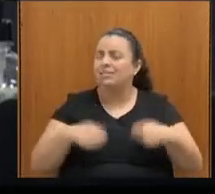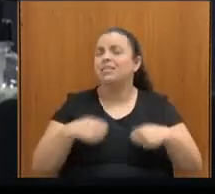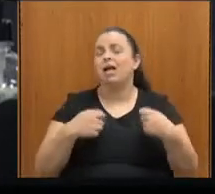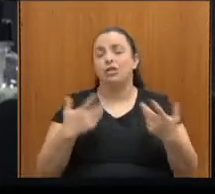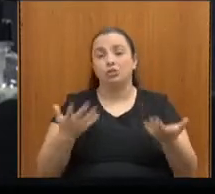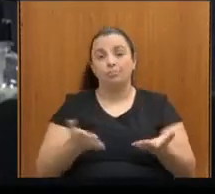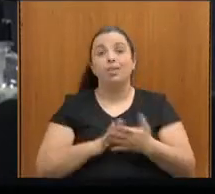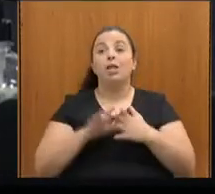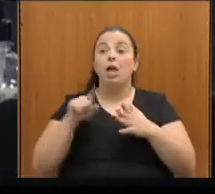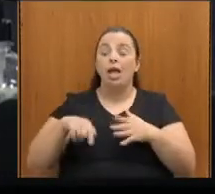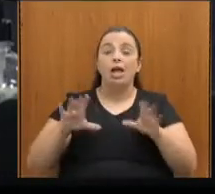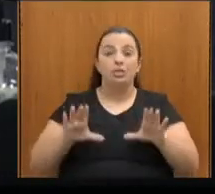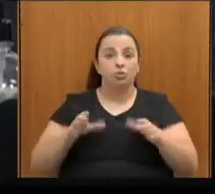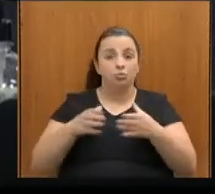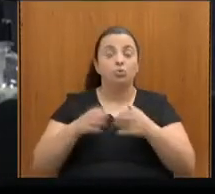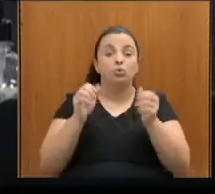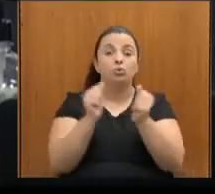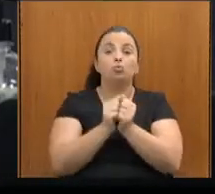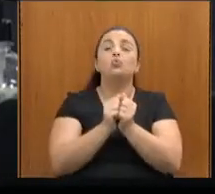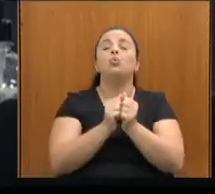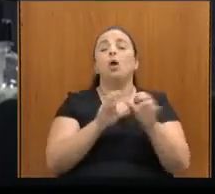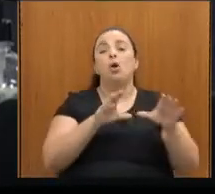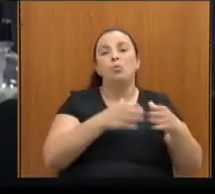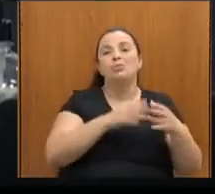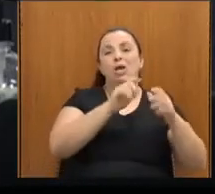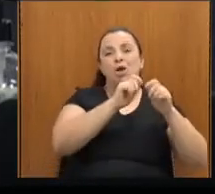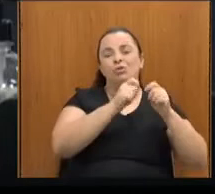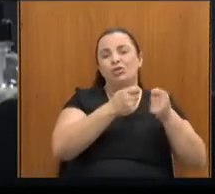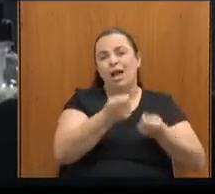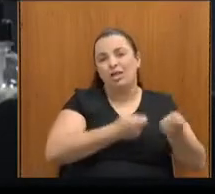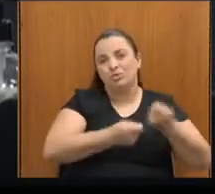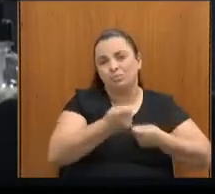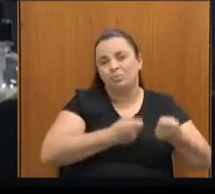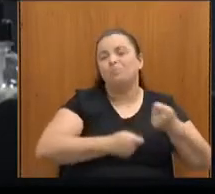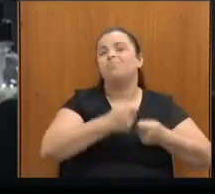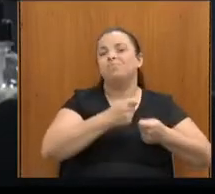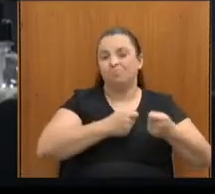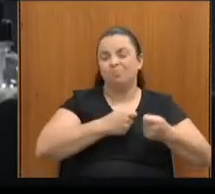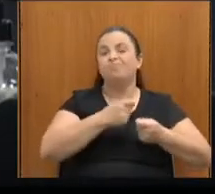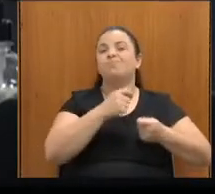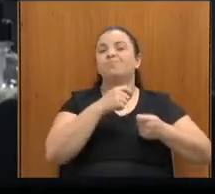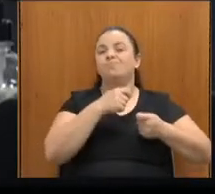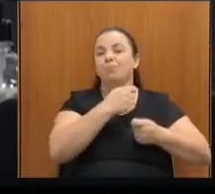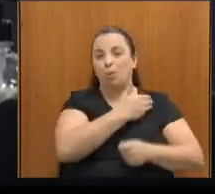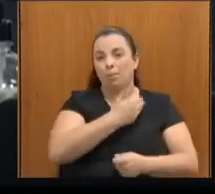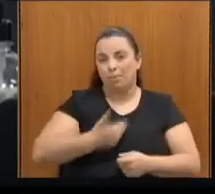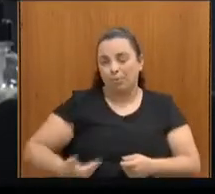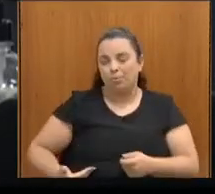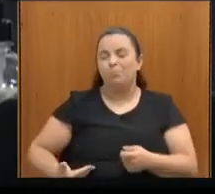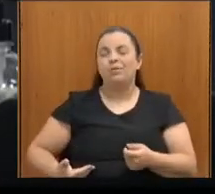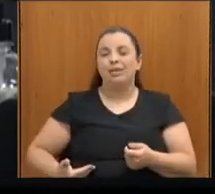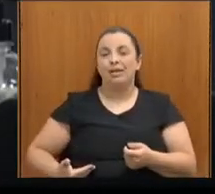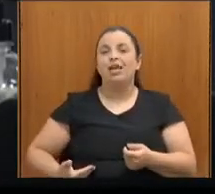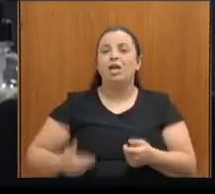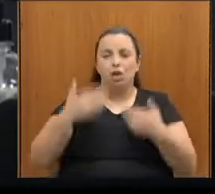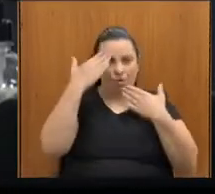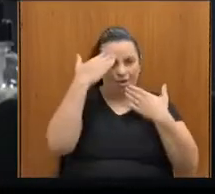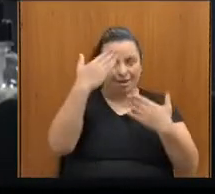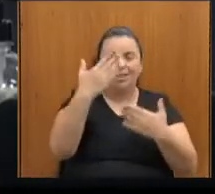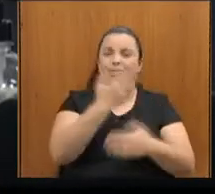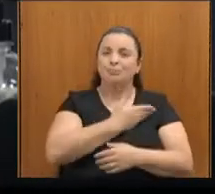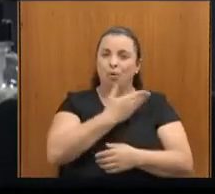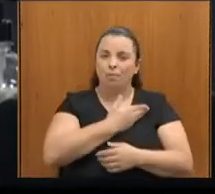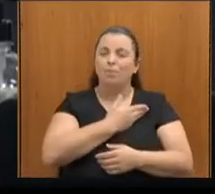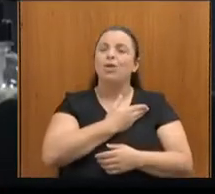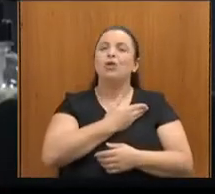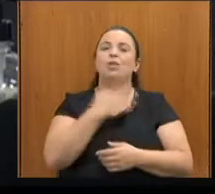a Comissão de Administração Pública, eu agradeço muito nosso deputado também, meu amigo, deputado Arte Bechir, que presidiu essa comissão, que